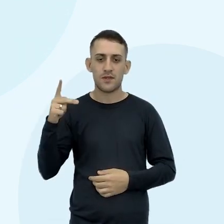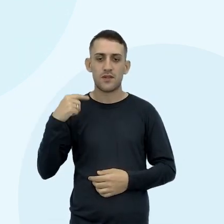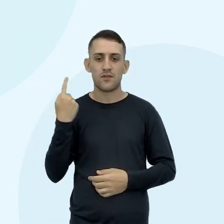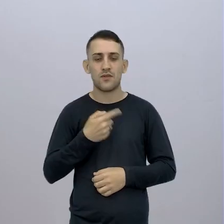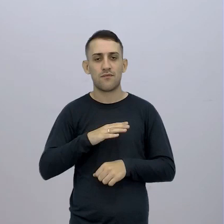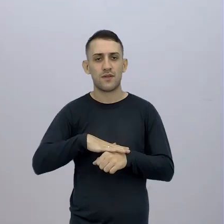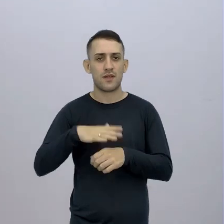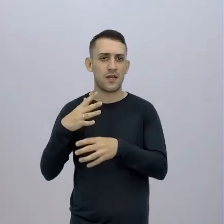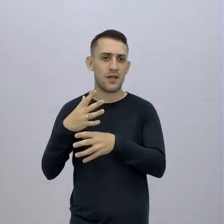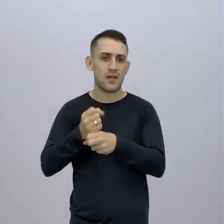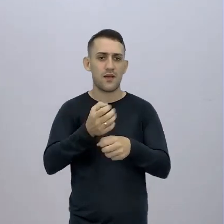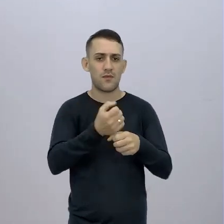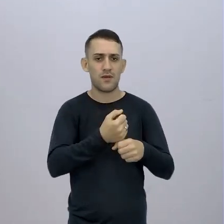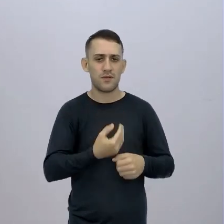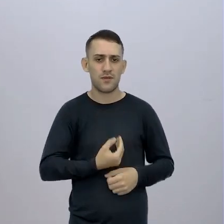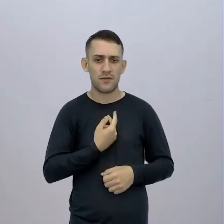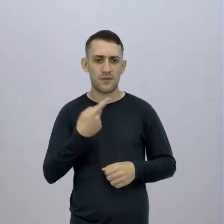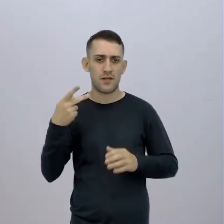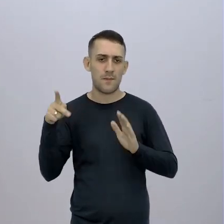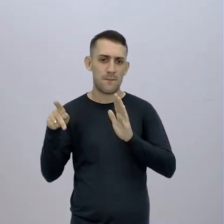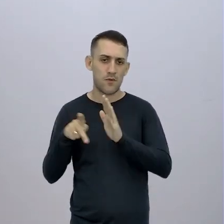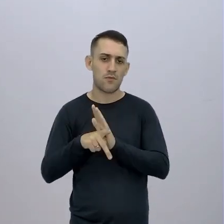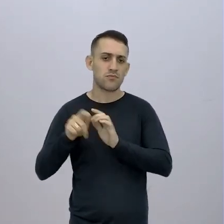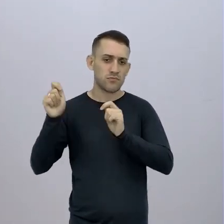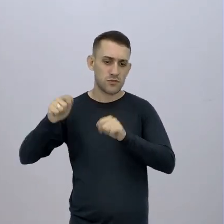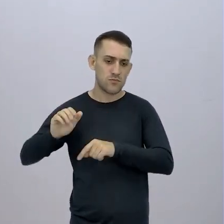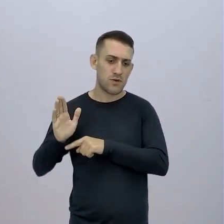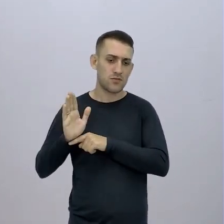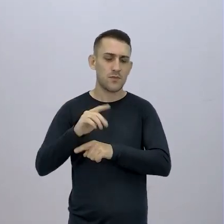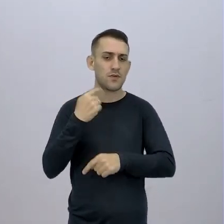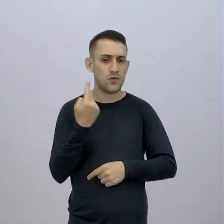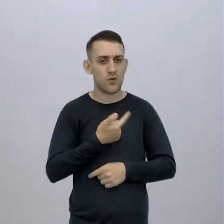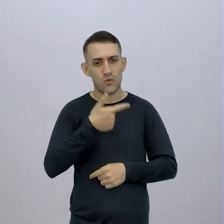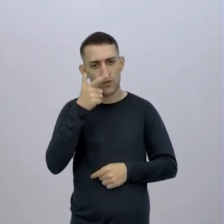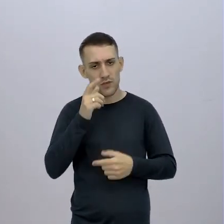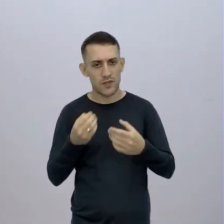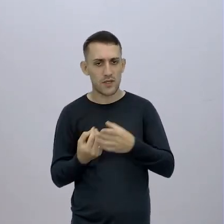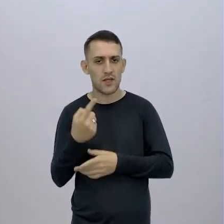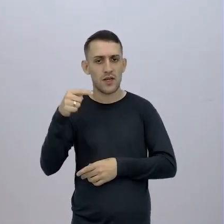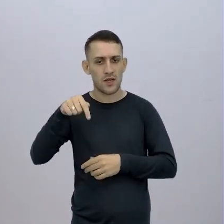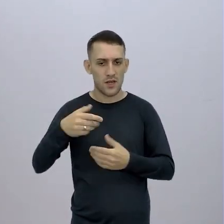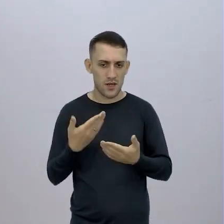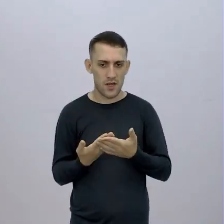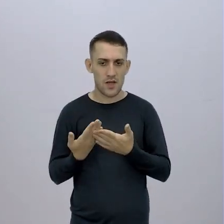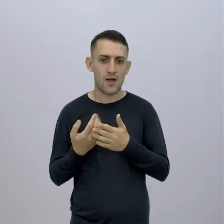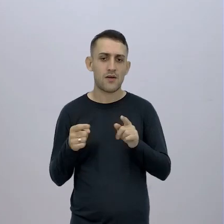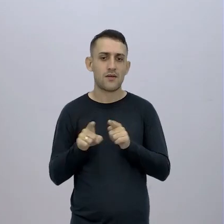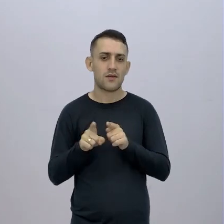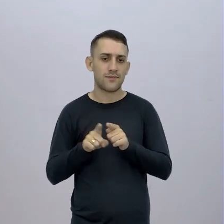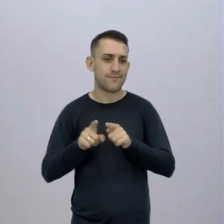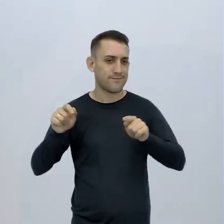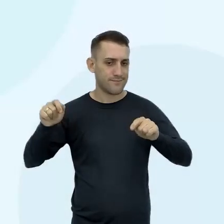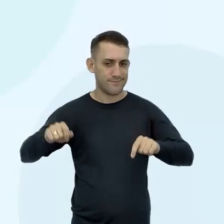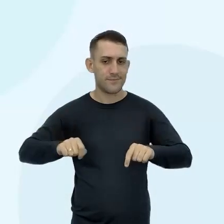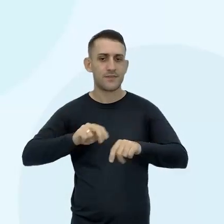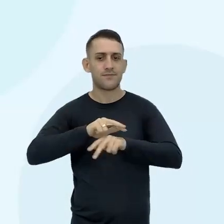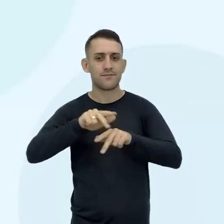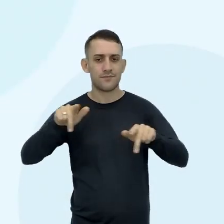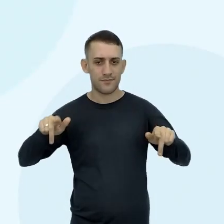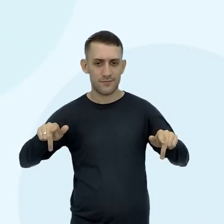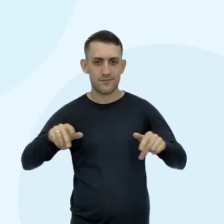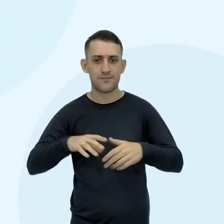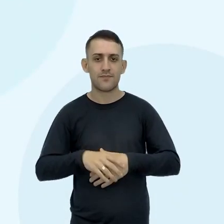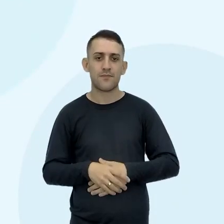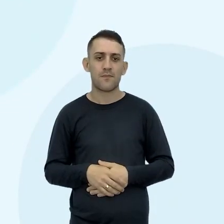cálculos De trajetórias De satélites Que ajudou bastante Os astrônomos Na época Mary Jackson Caterine